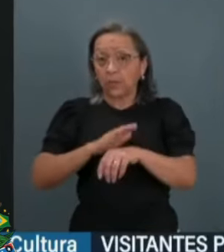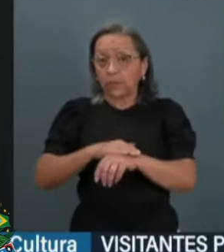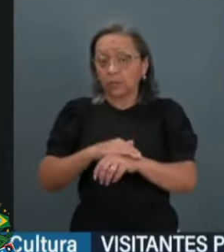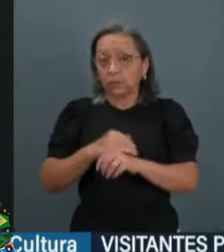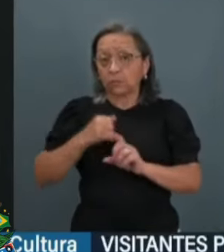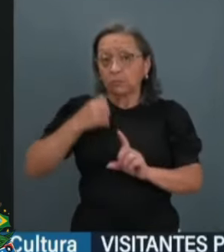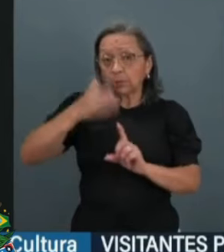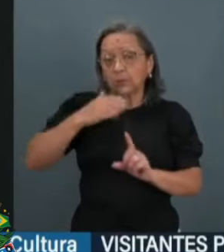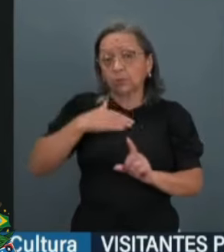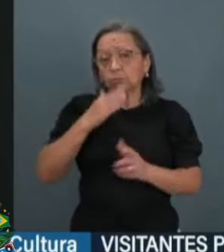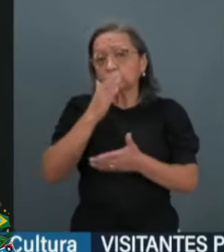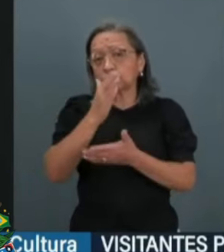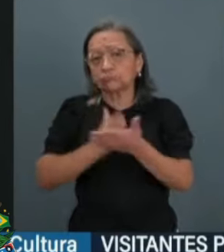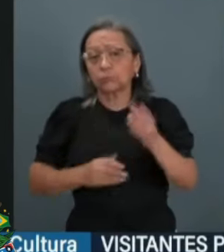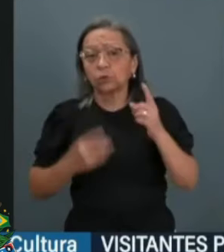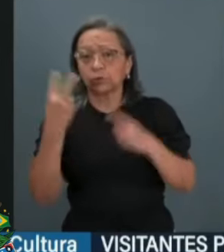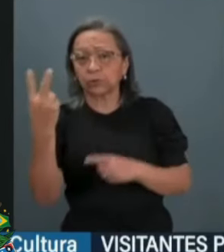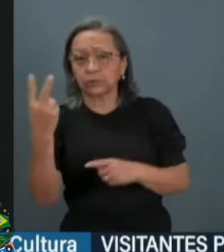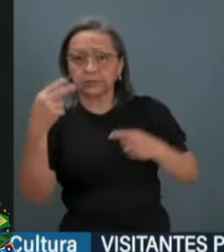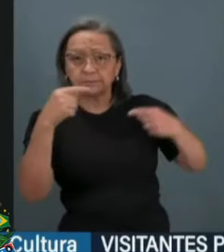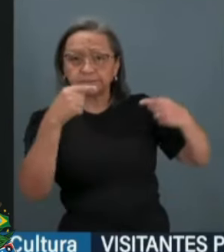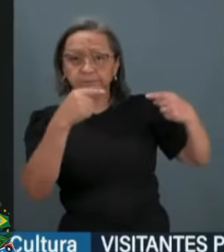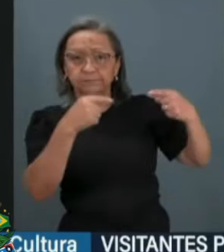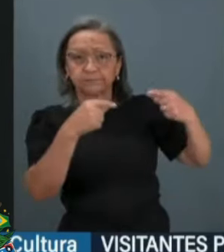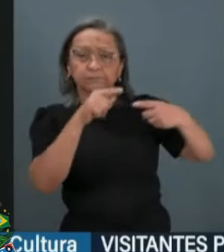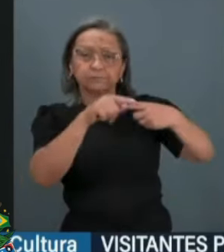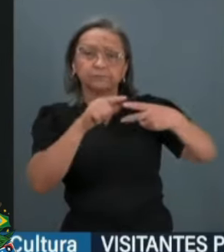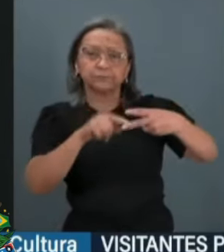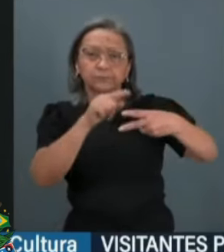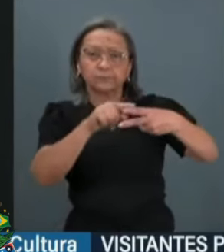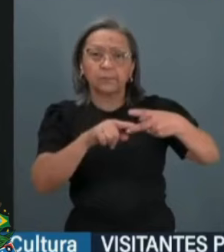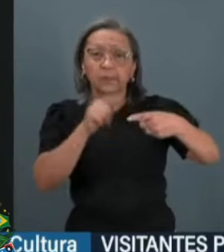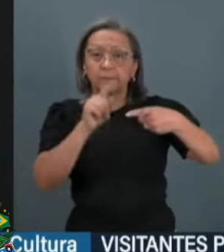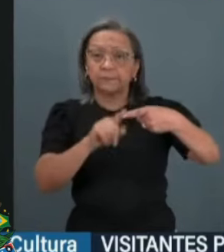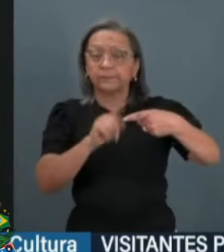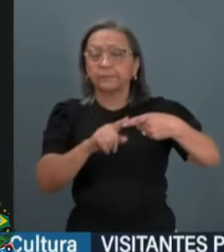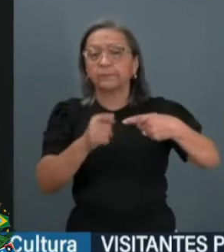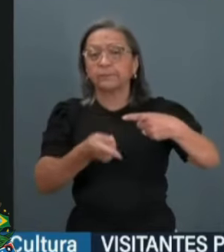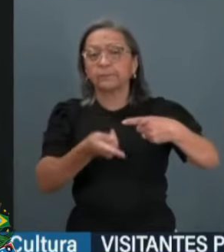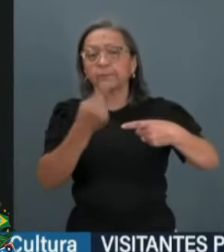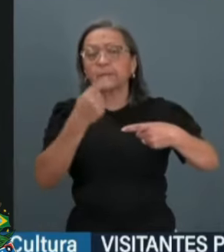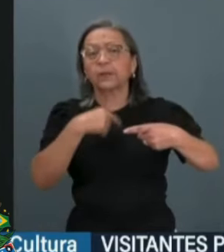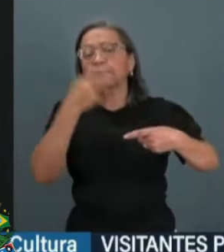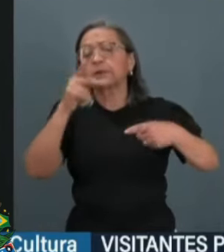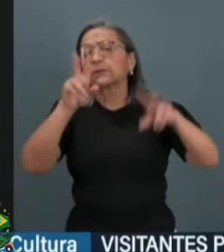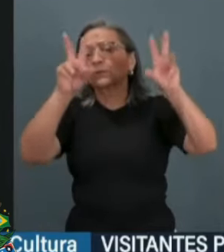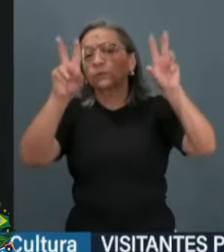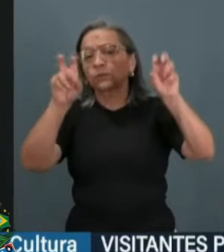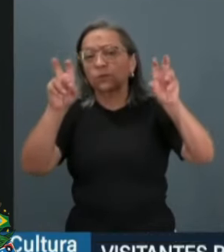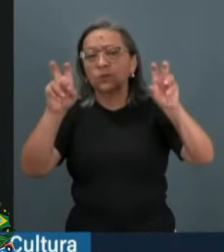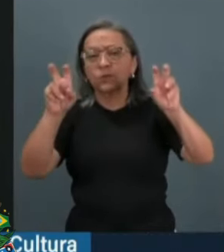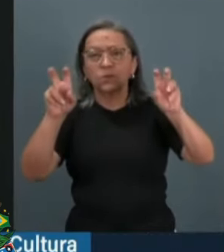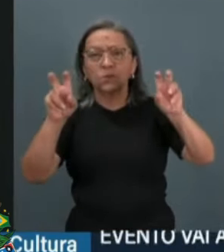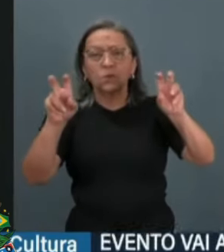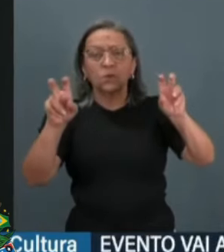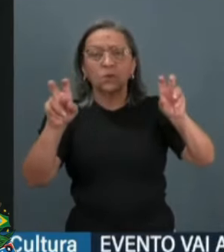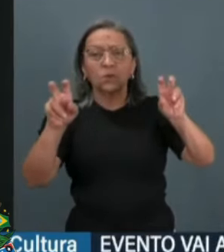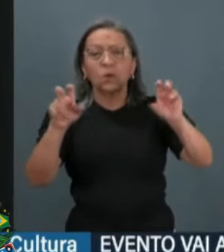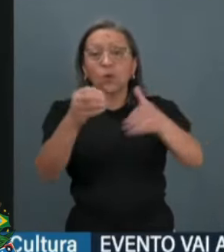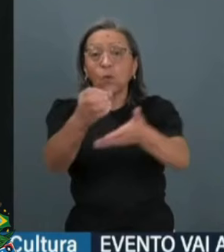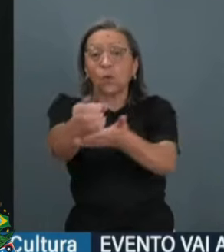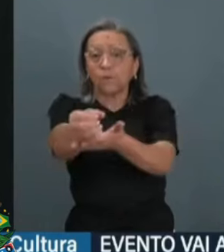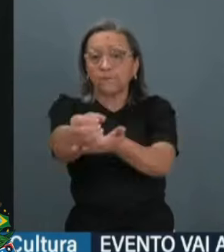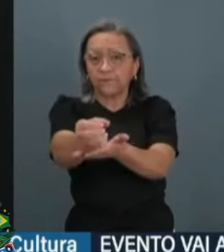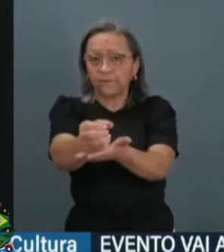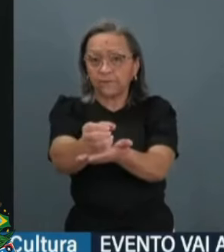de hoje, senhor presidente, em dois momentos. No primeiro momento eu quero falar sobre o pedido de